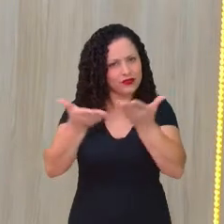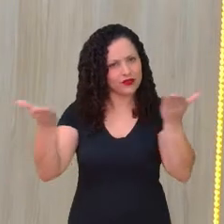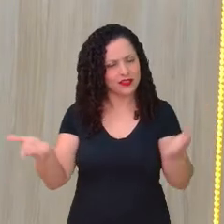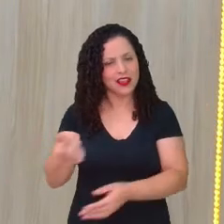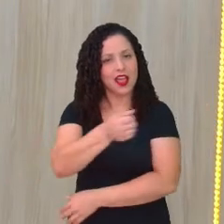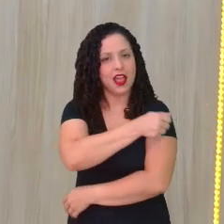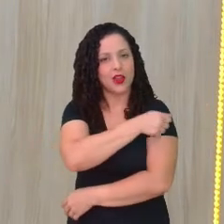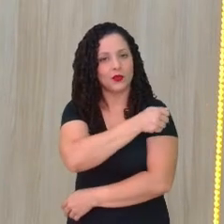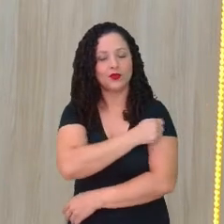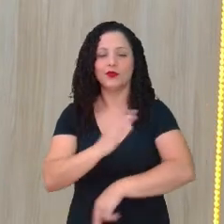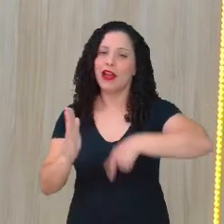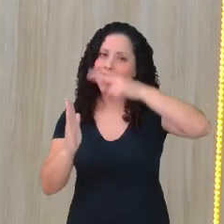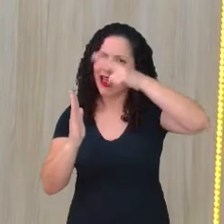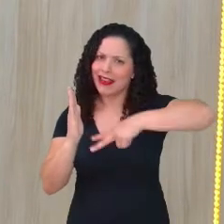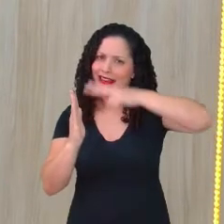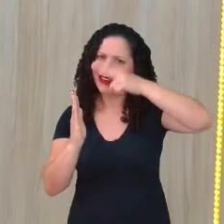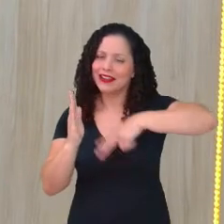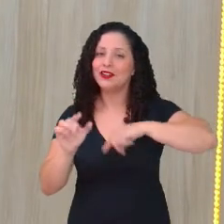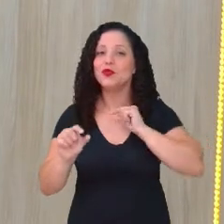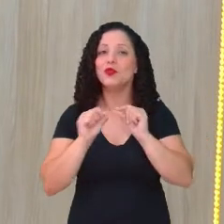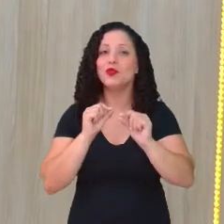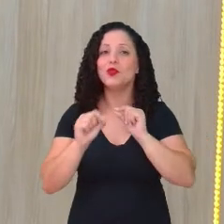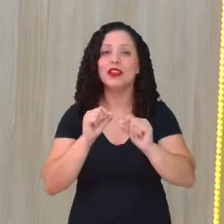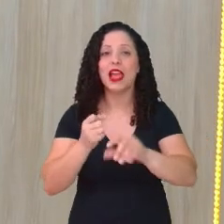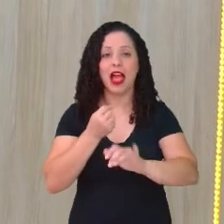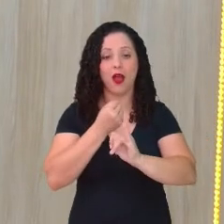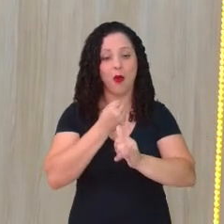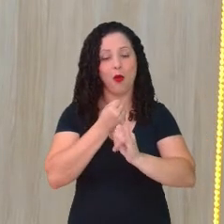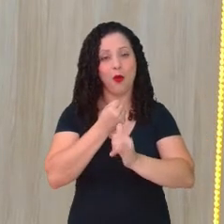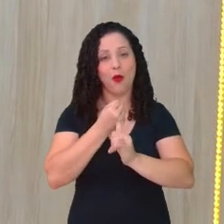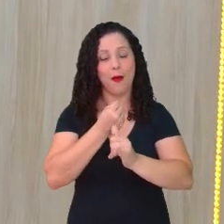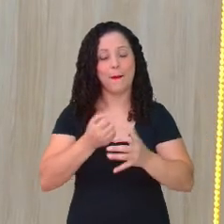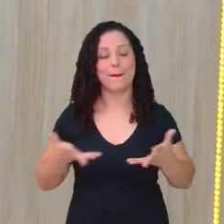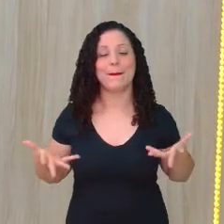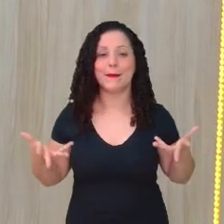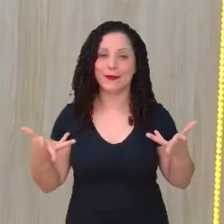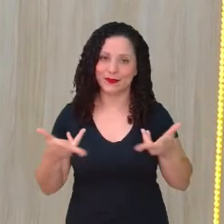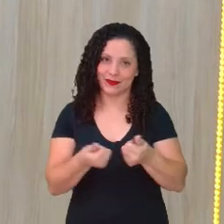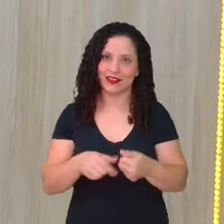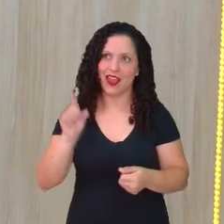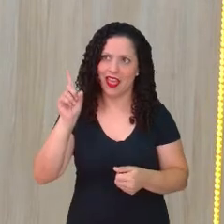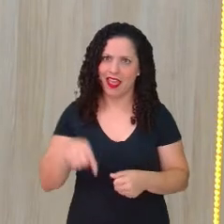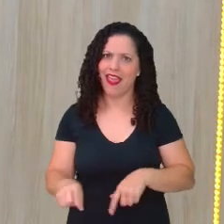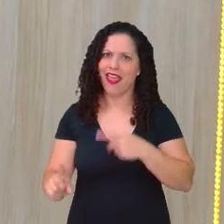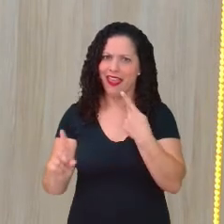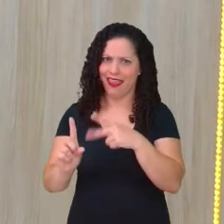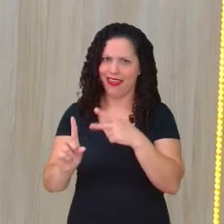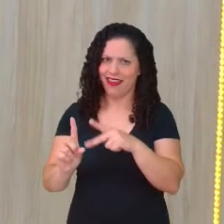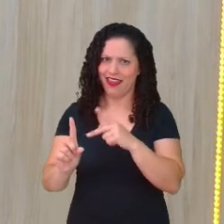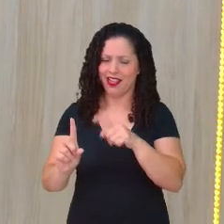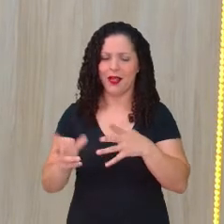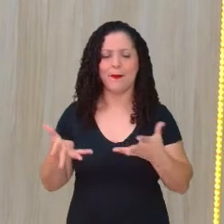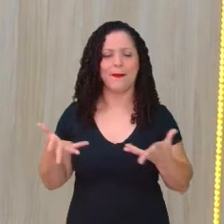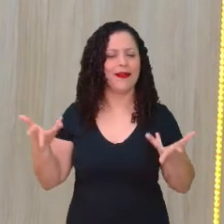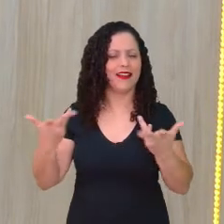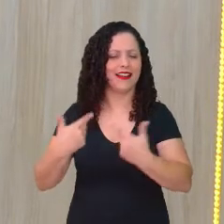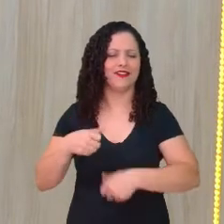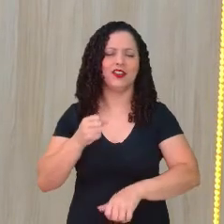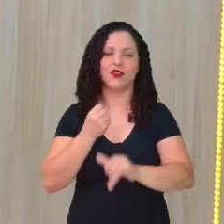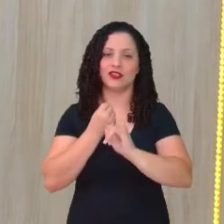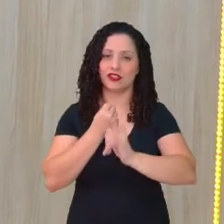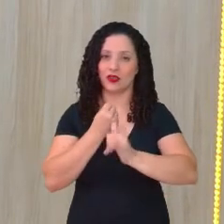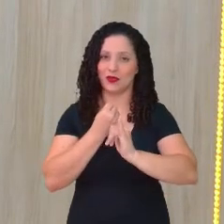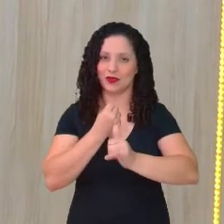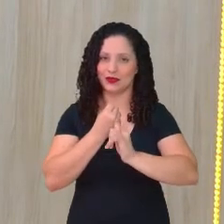a ler suas crônicas, que são maravilhosas. Ela tem crônicas maravilhosas. Adoro ler as